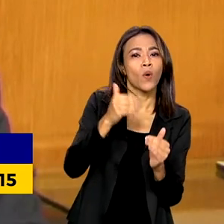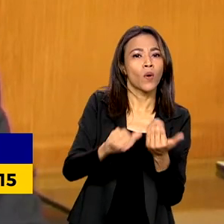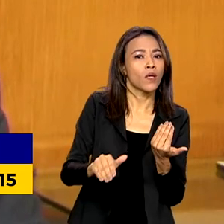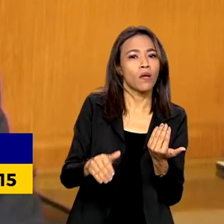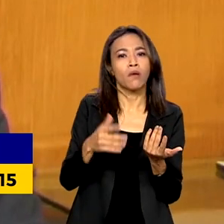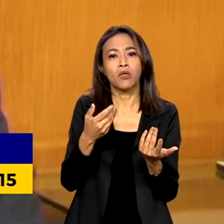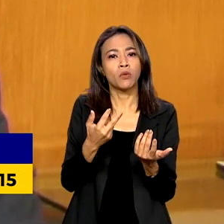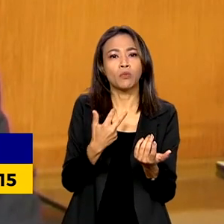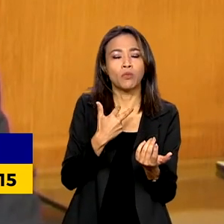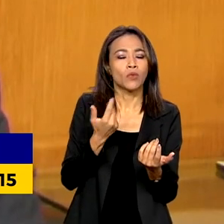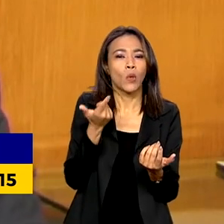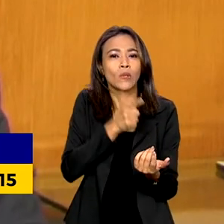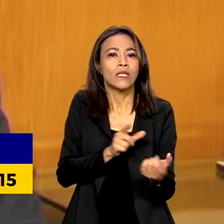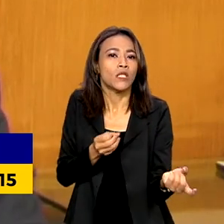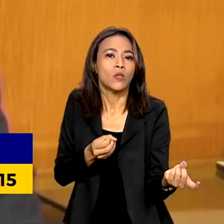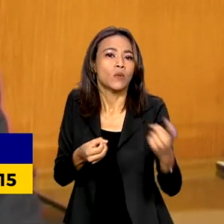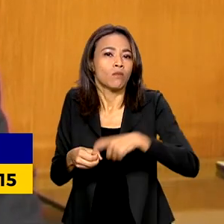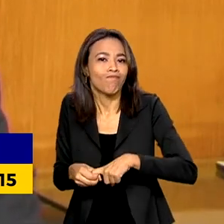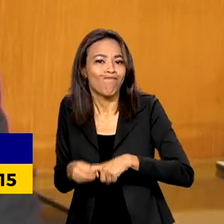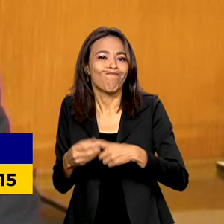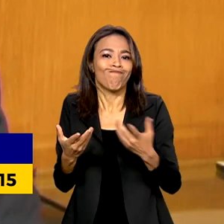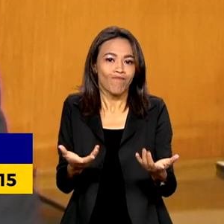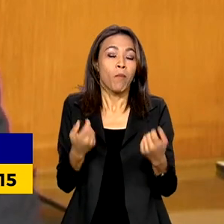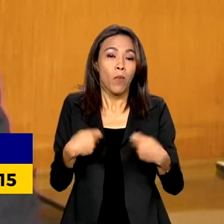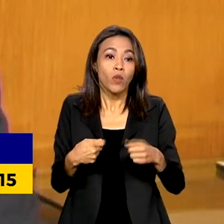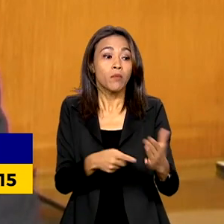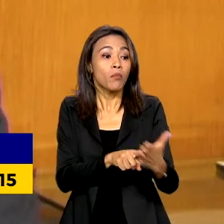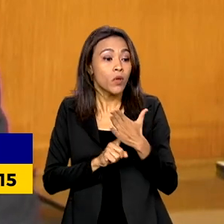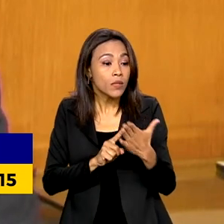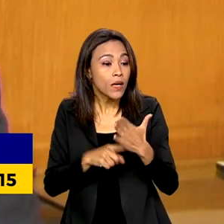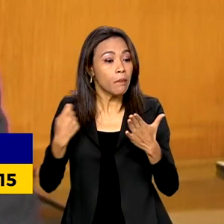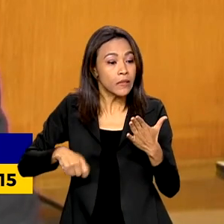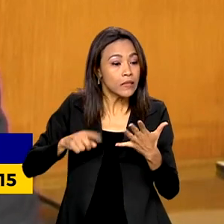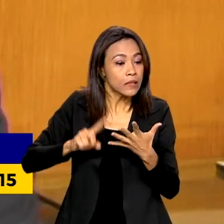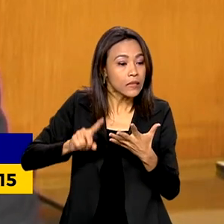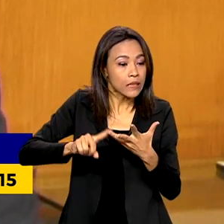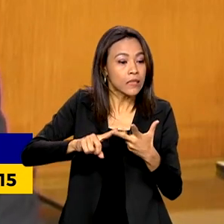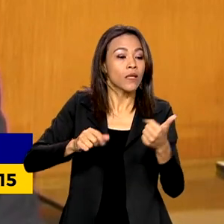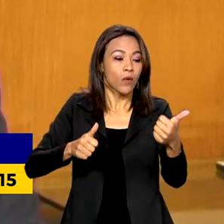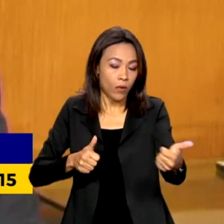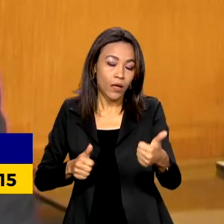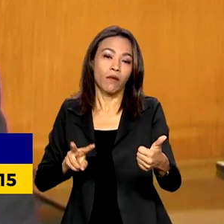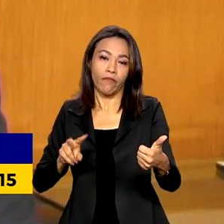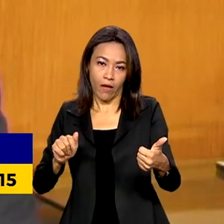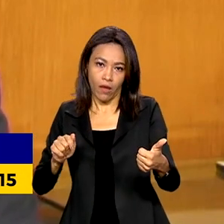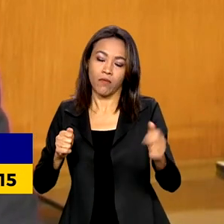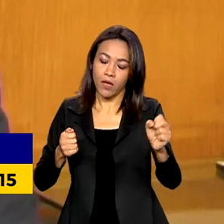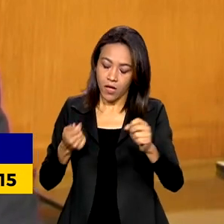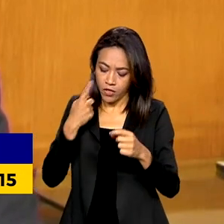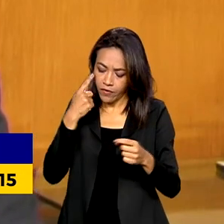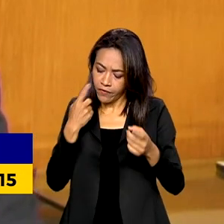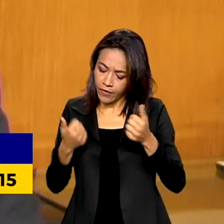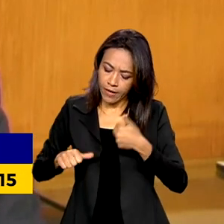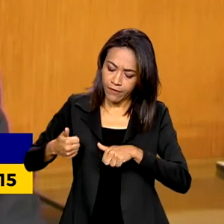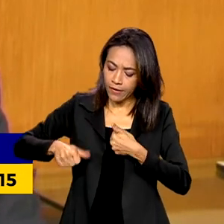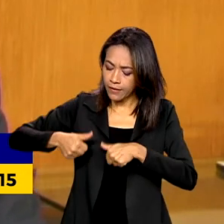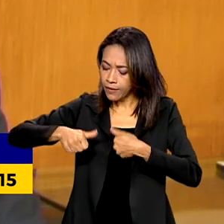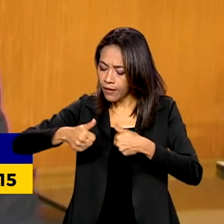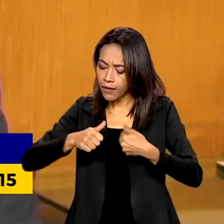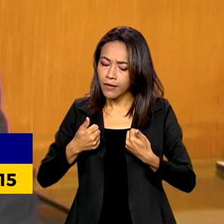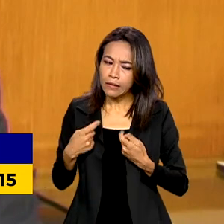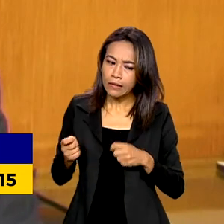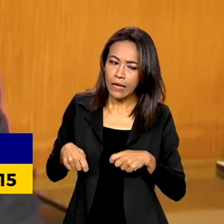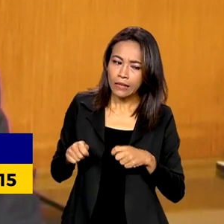possam aderir, possam manifestar necessidade de vagas que eles apresentam. E a partir daí, gente vai olhar para a situação da